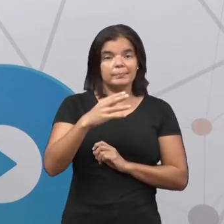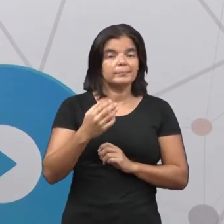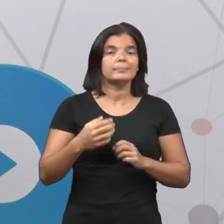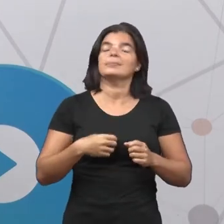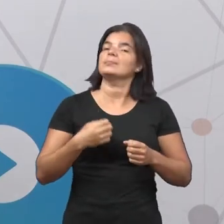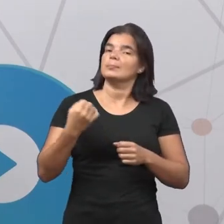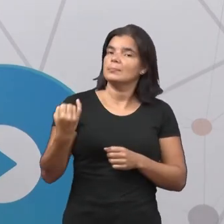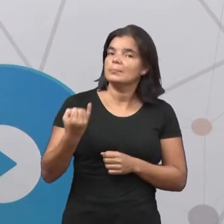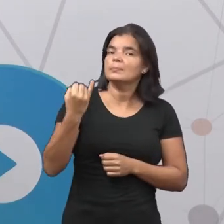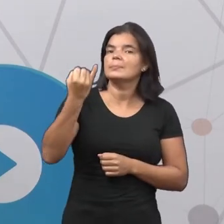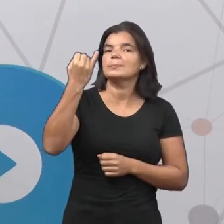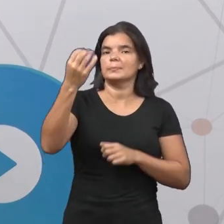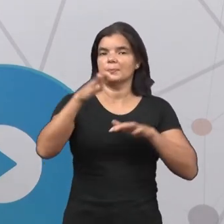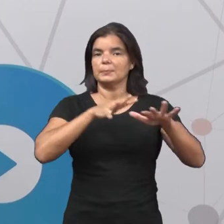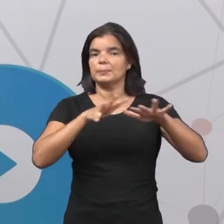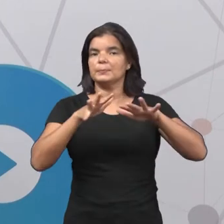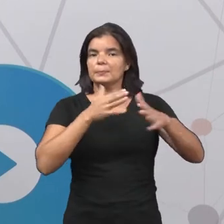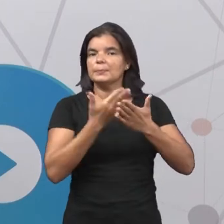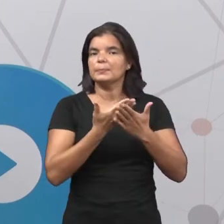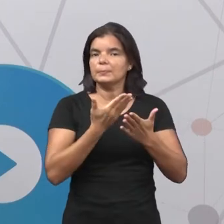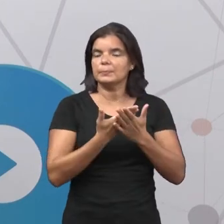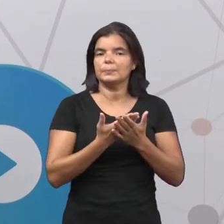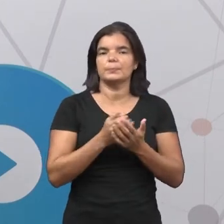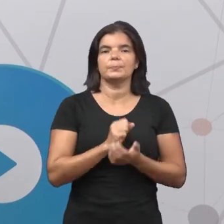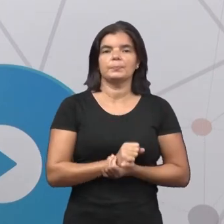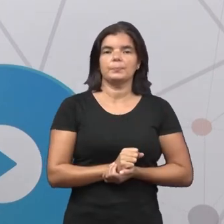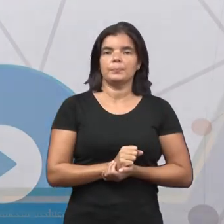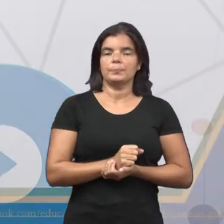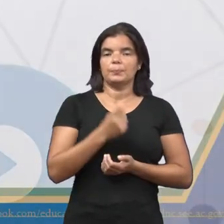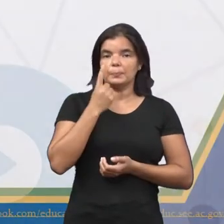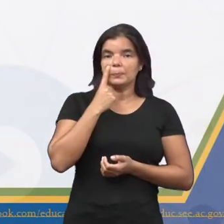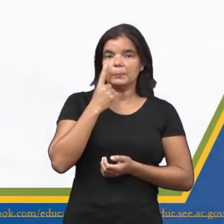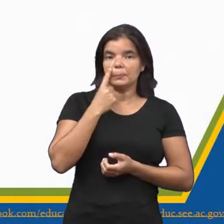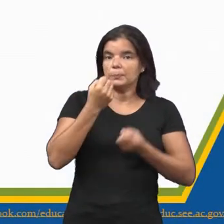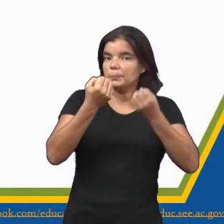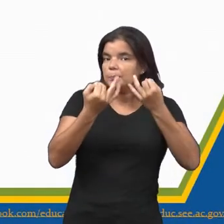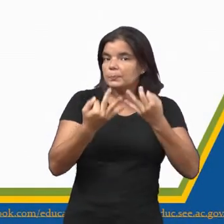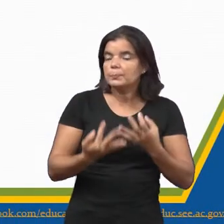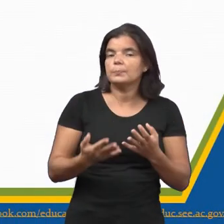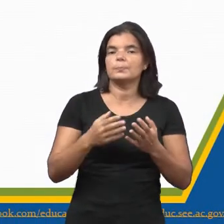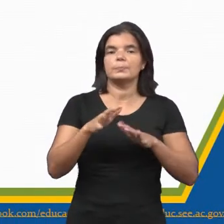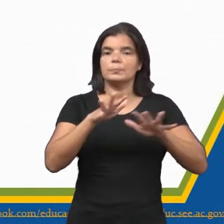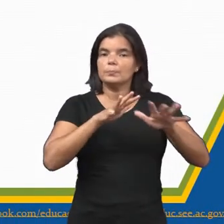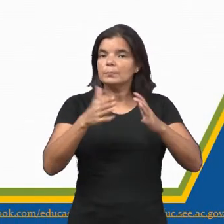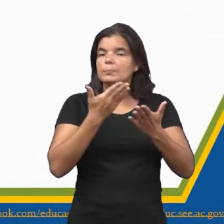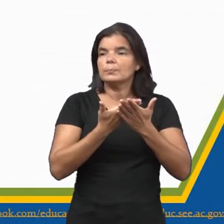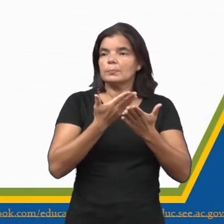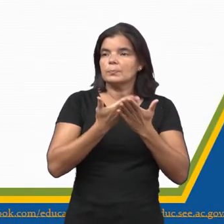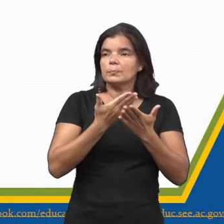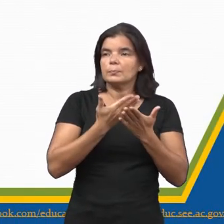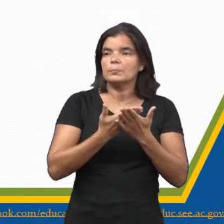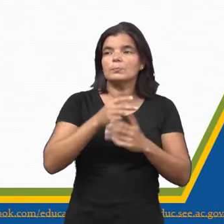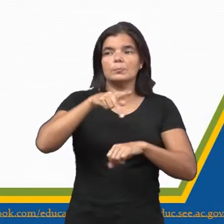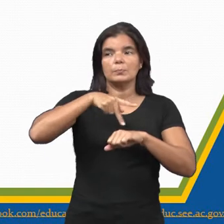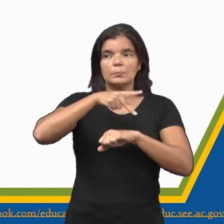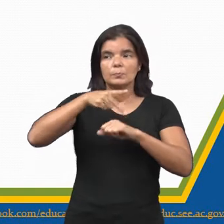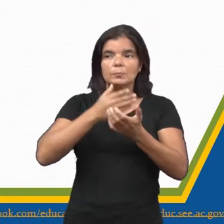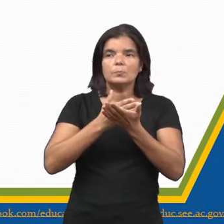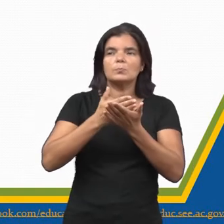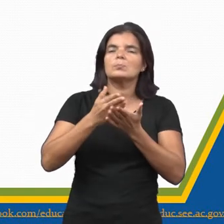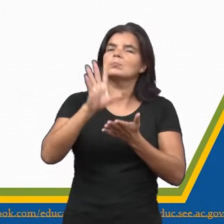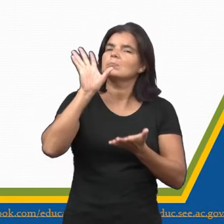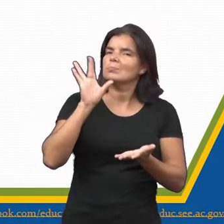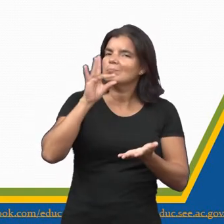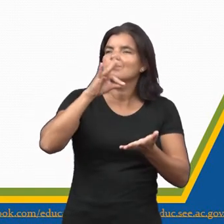expressiva do movimento estudantil. Então, vejam o seguinte, olha só o que está escrito. Os movimentos estudantis do país